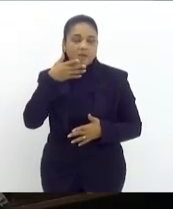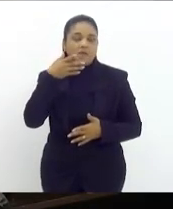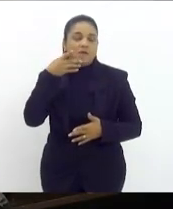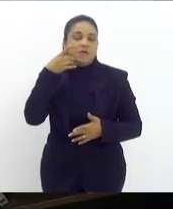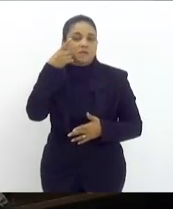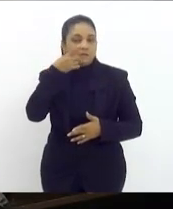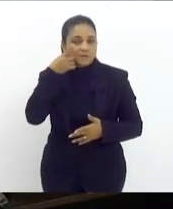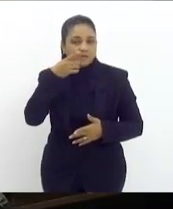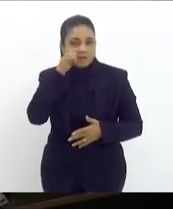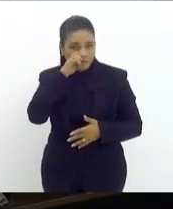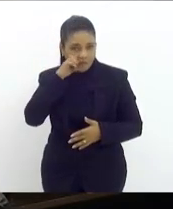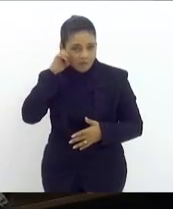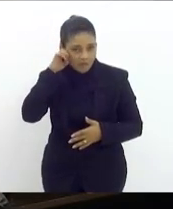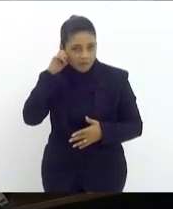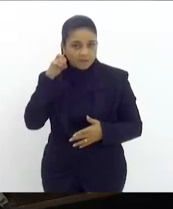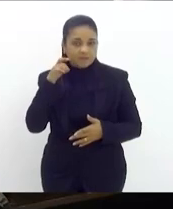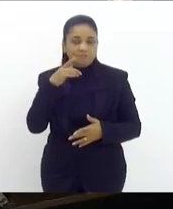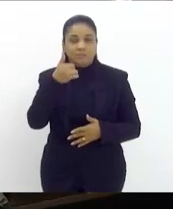manifestação